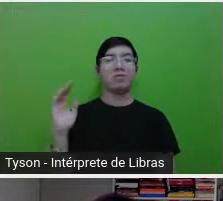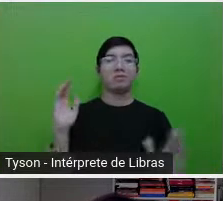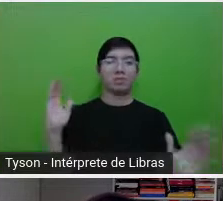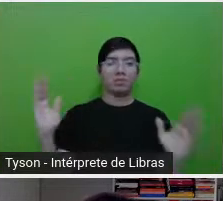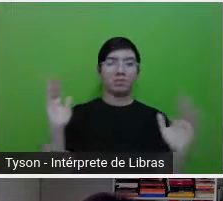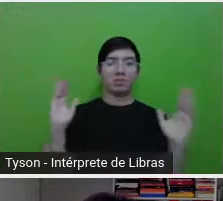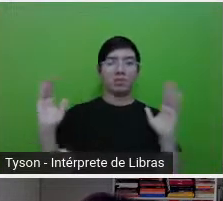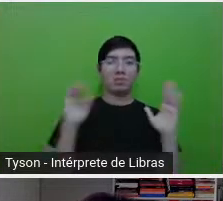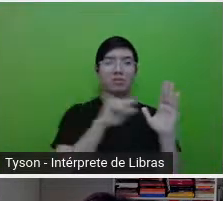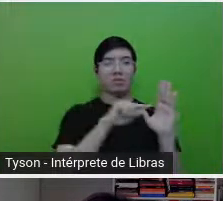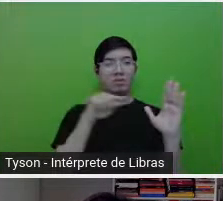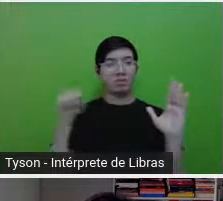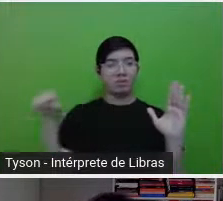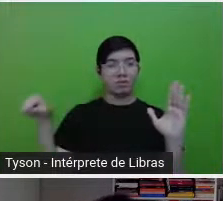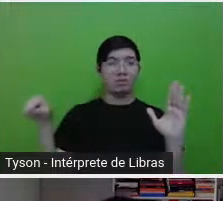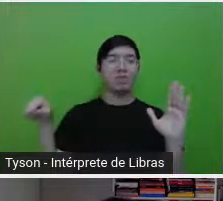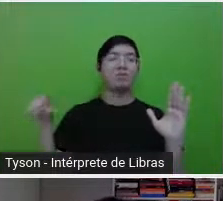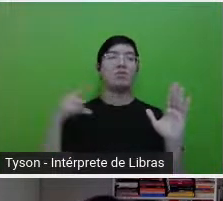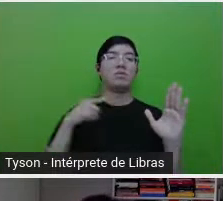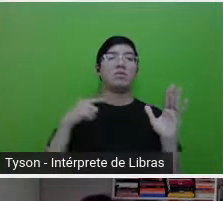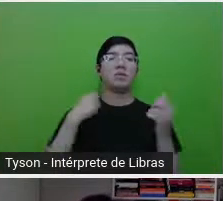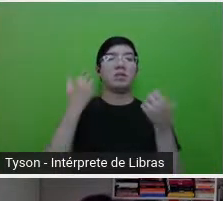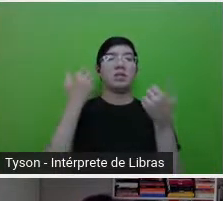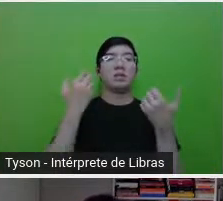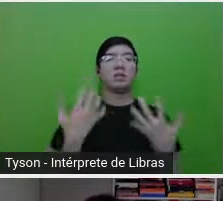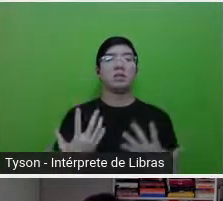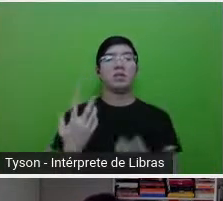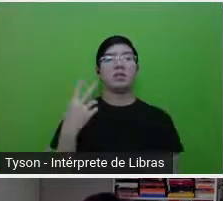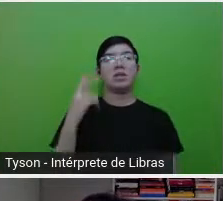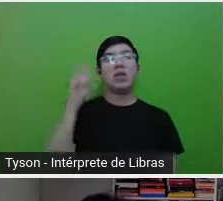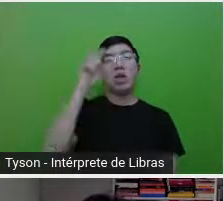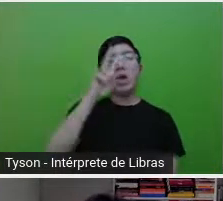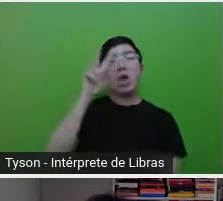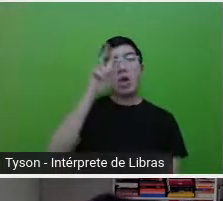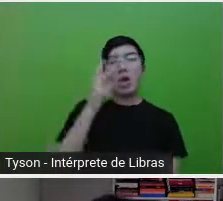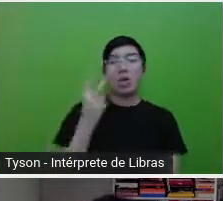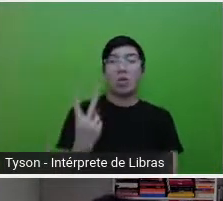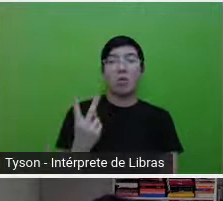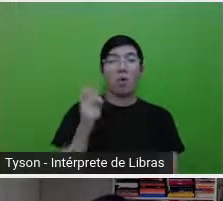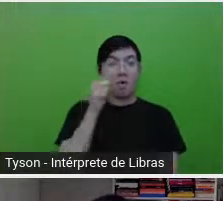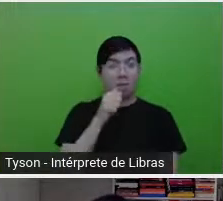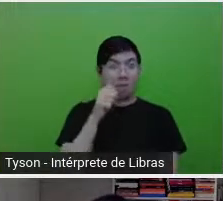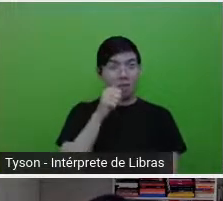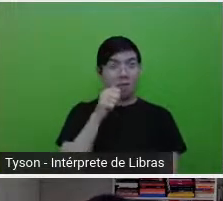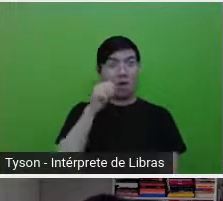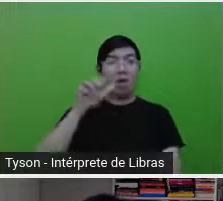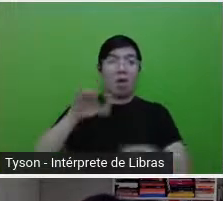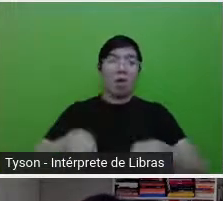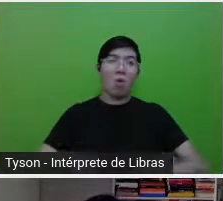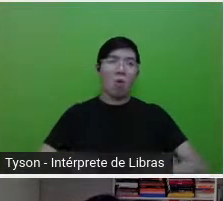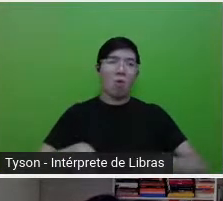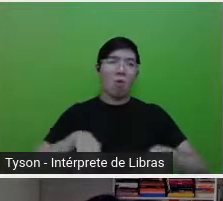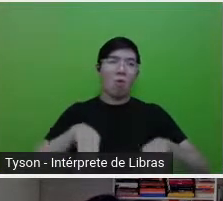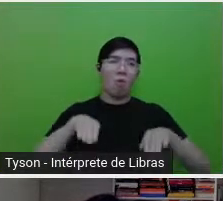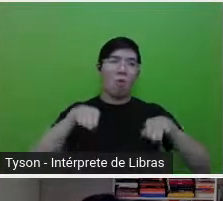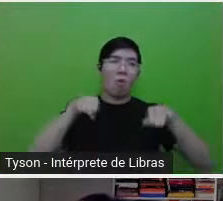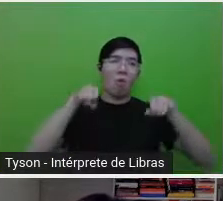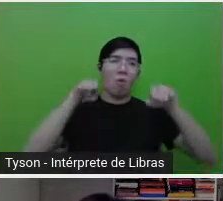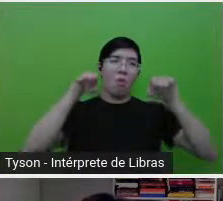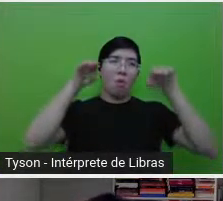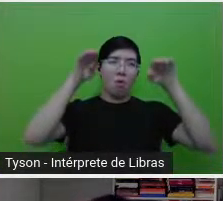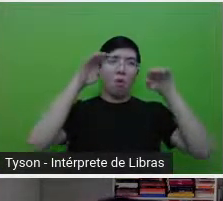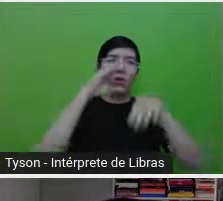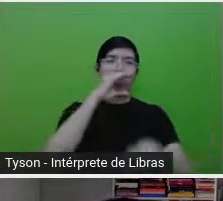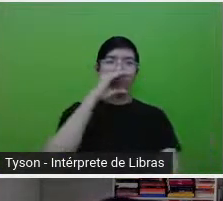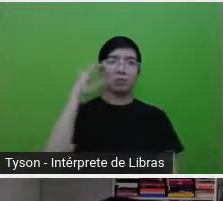a história dessas duas meninas, desde a infância até a maturidade. E aí vai